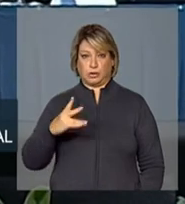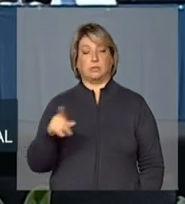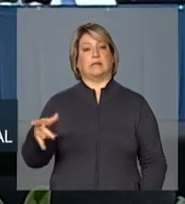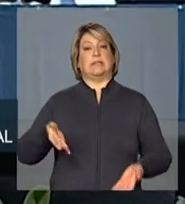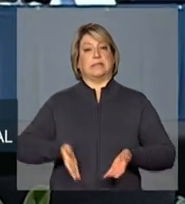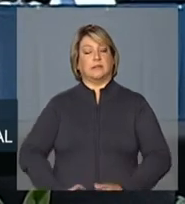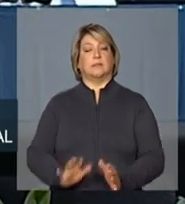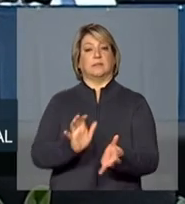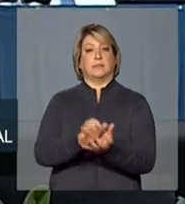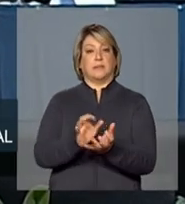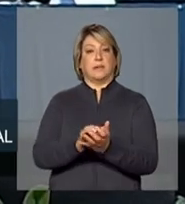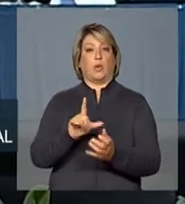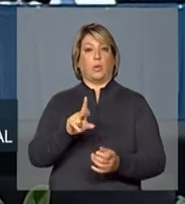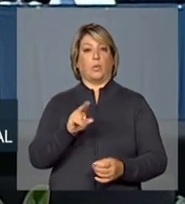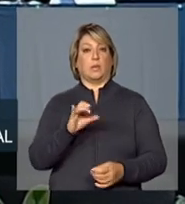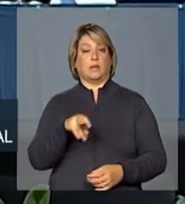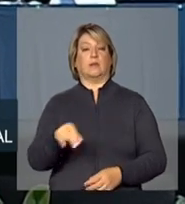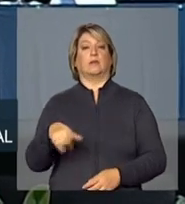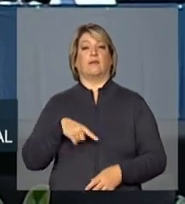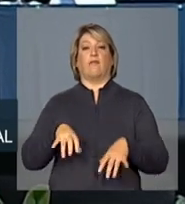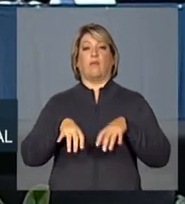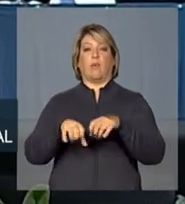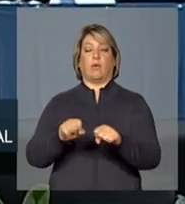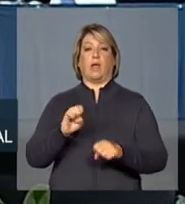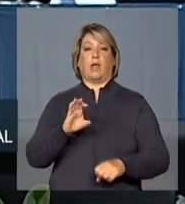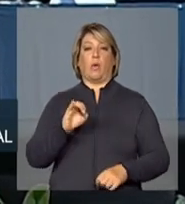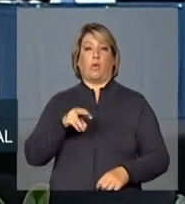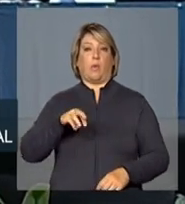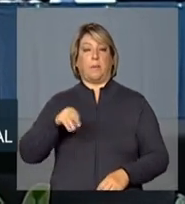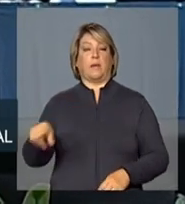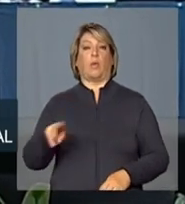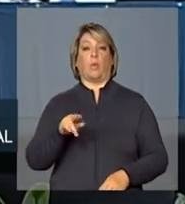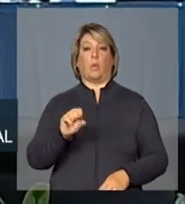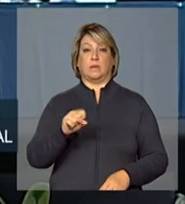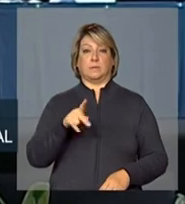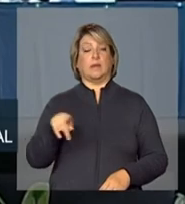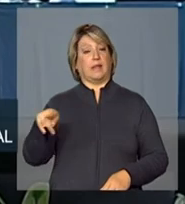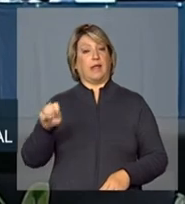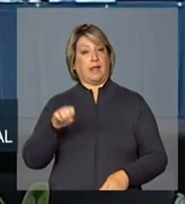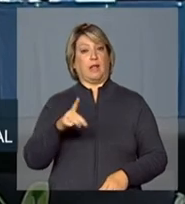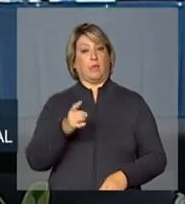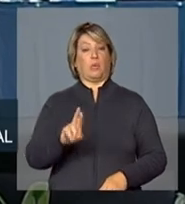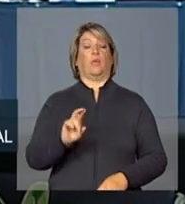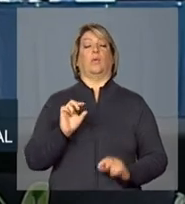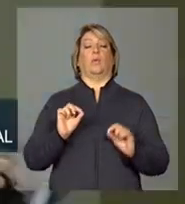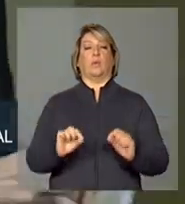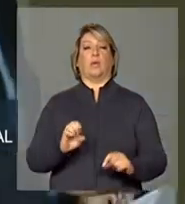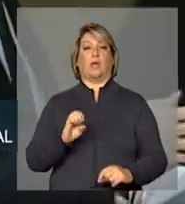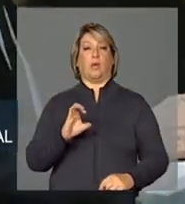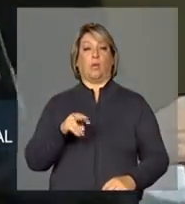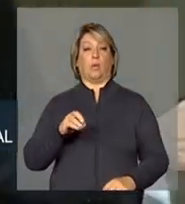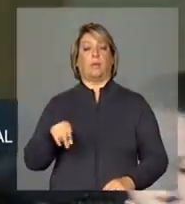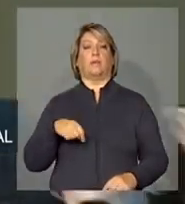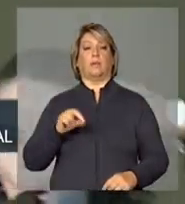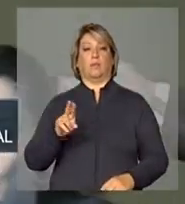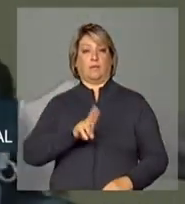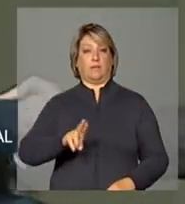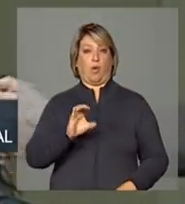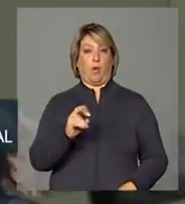Pernambuco, Luciano Coutinho formou-se em Economia pela USP e é doutor em Economia pela Universidade de Cornell.